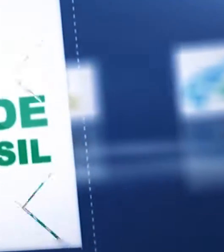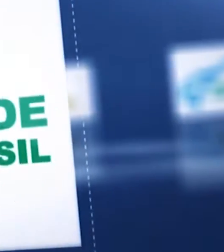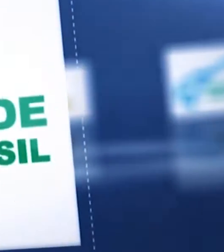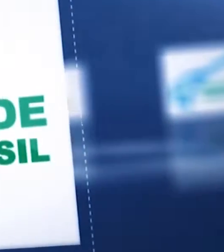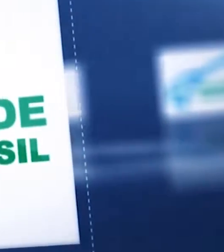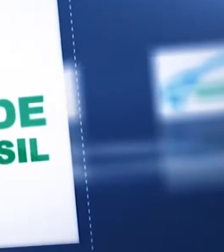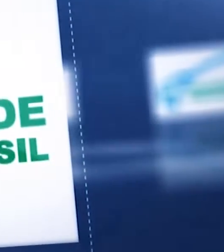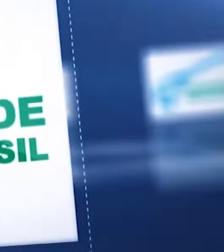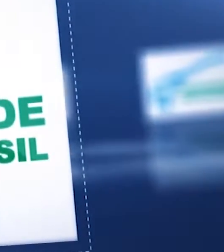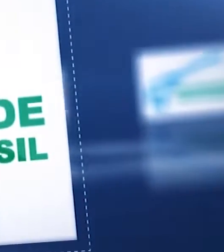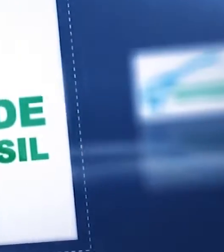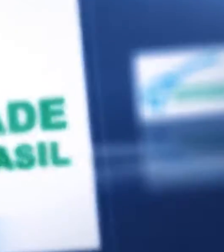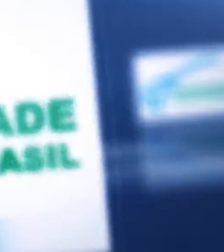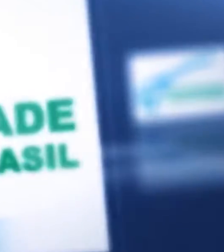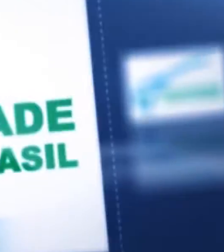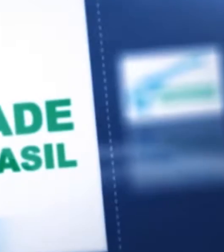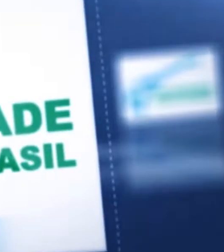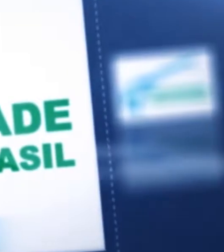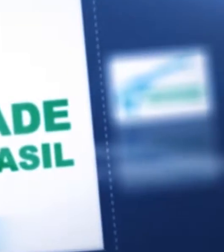tarde